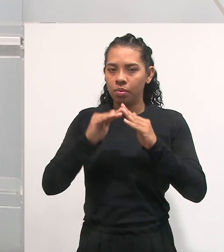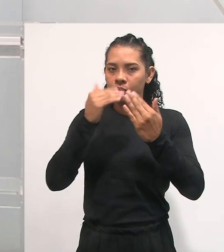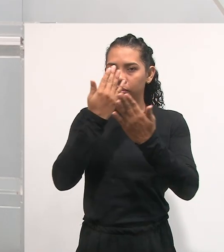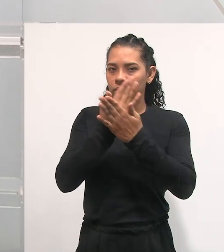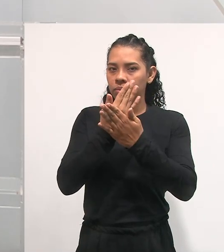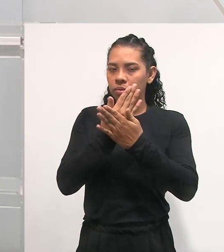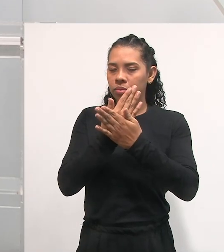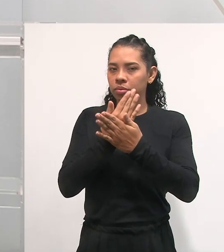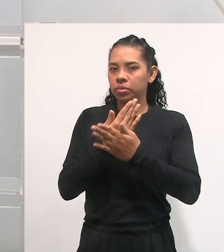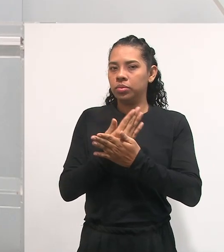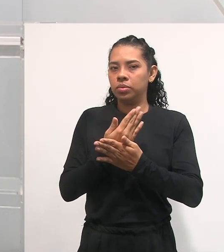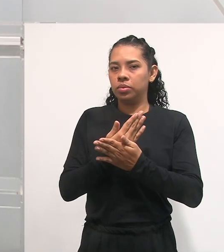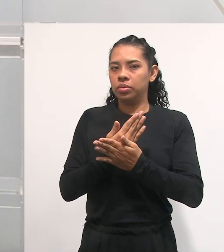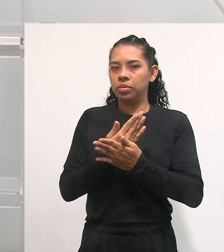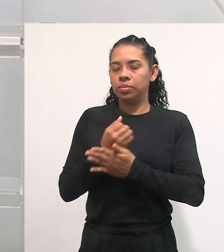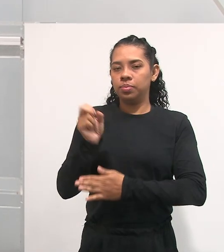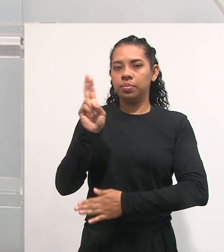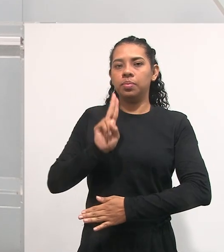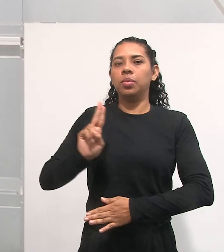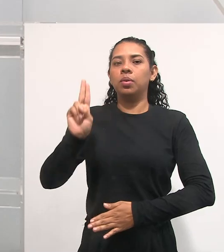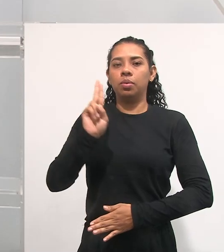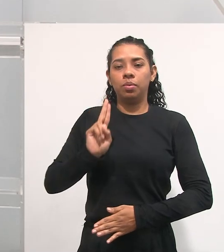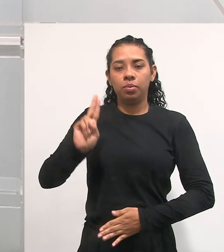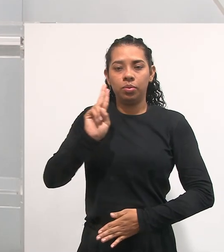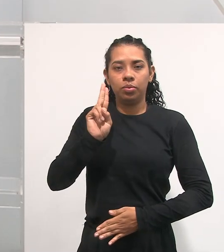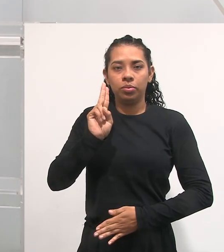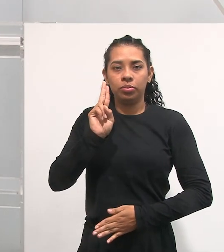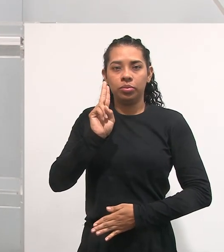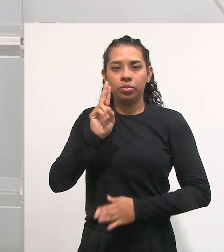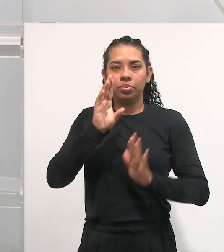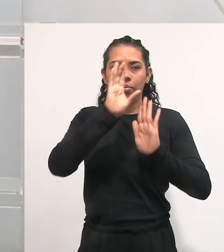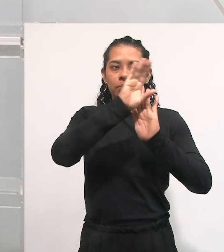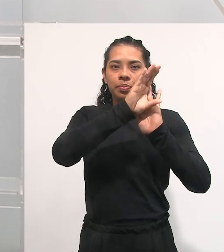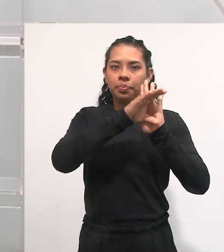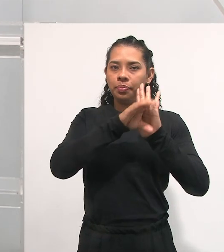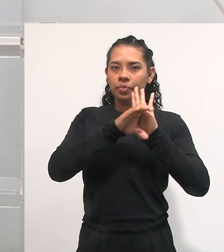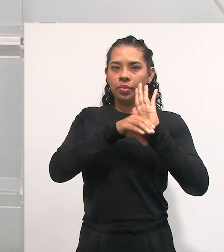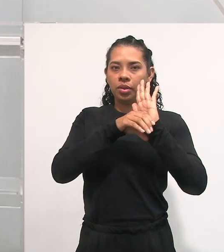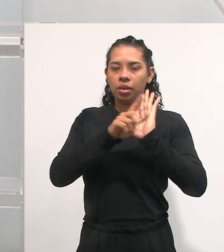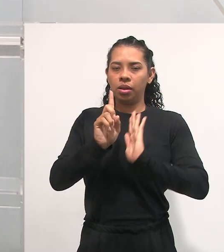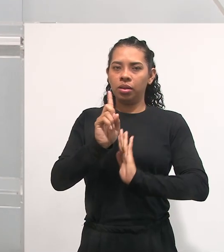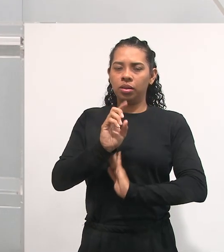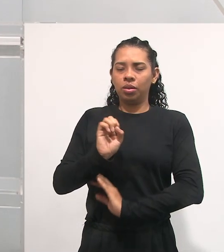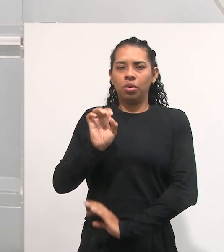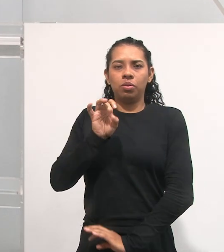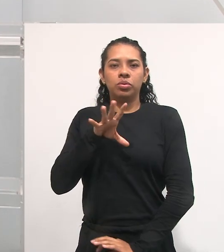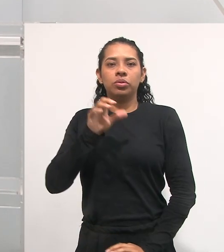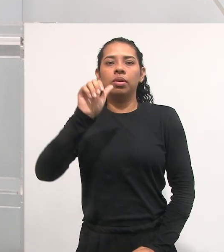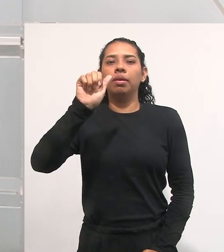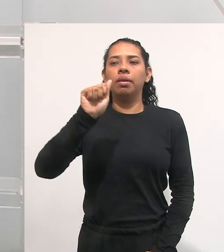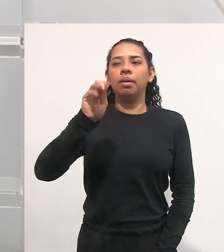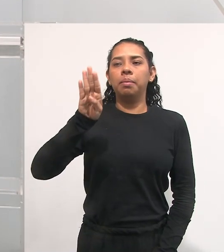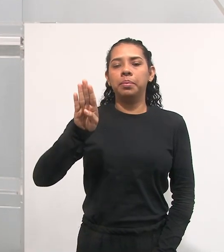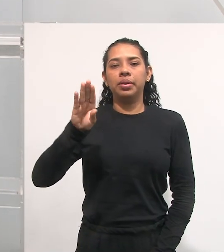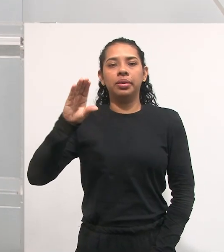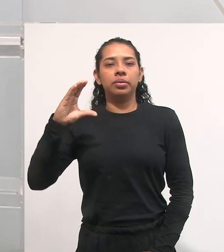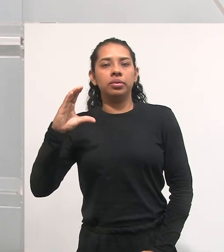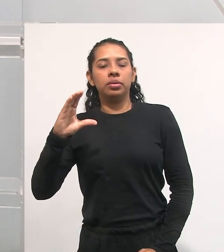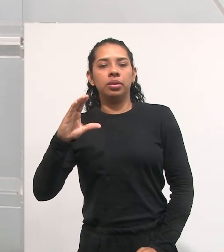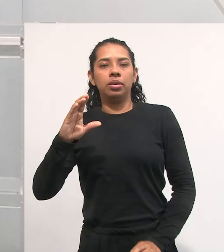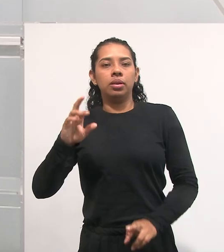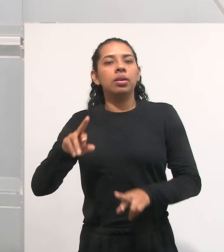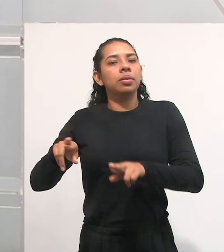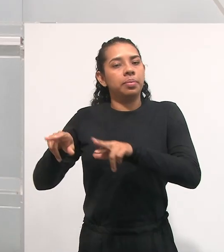parte das instituições escolares, utilizam-se de conceitos. Não só A, B, o que